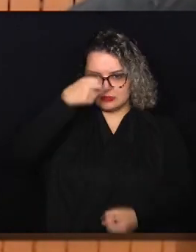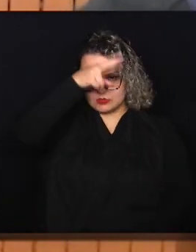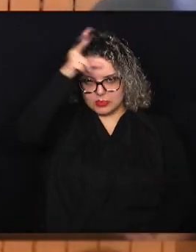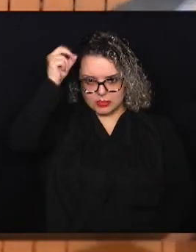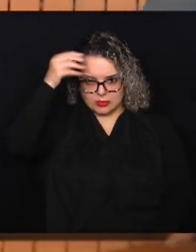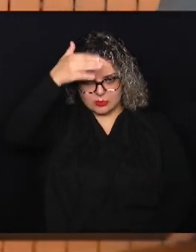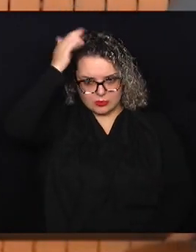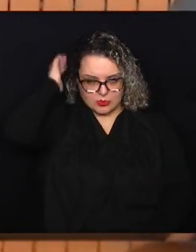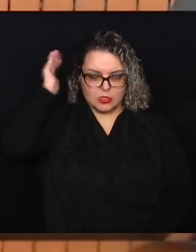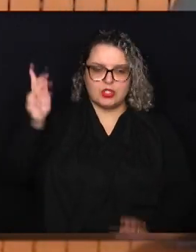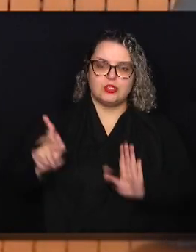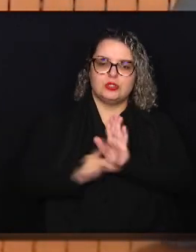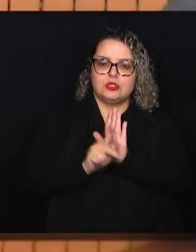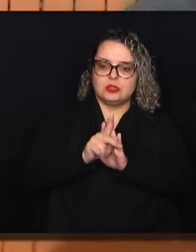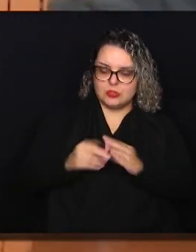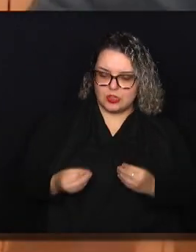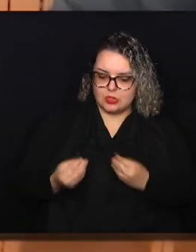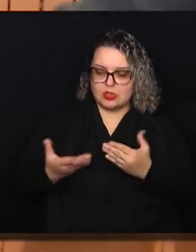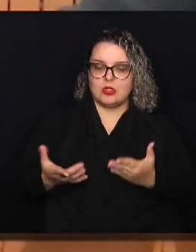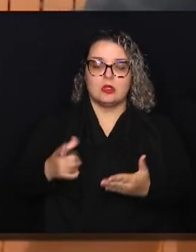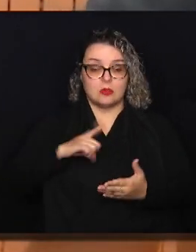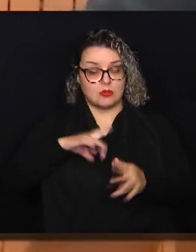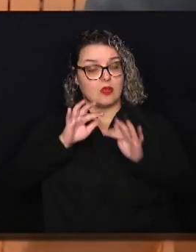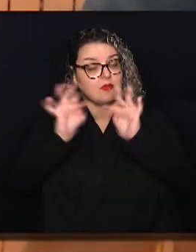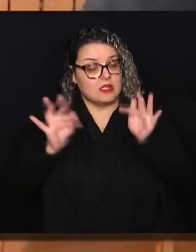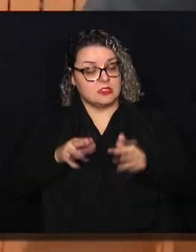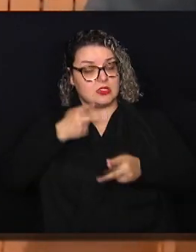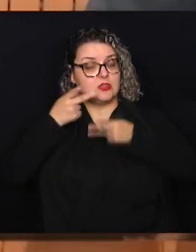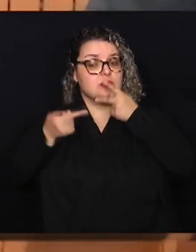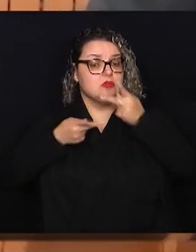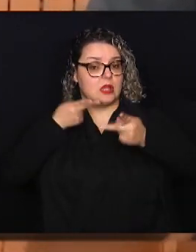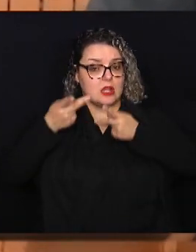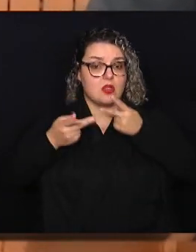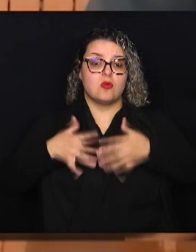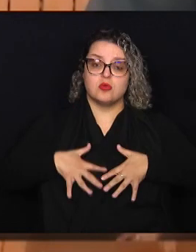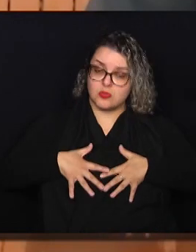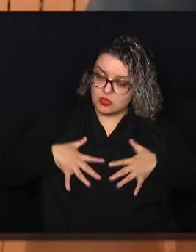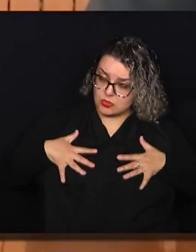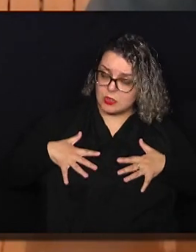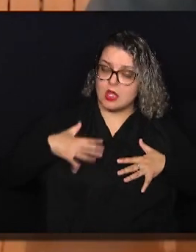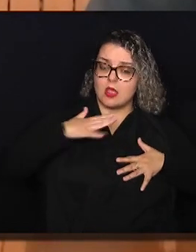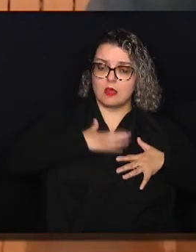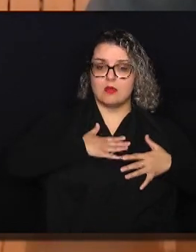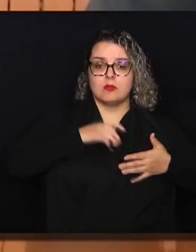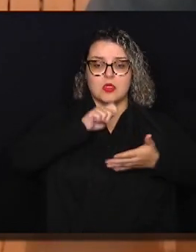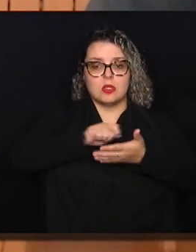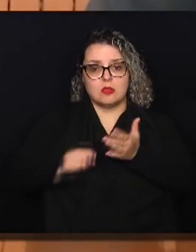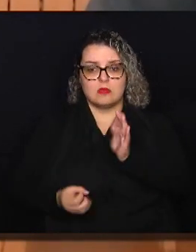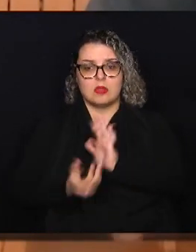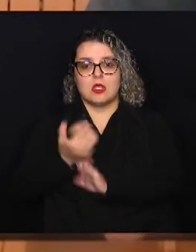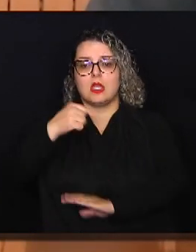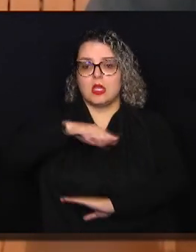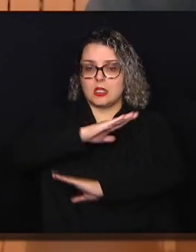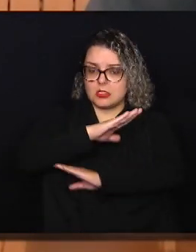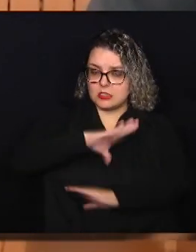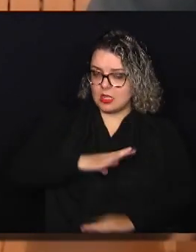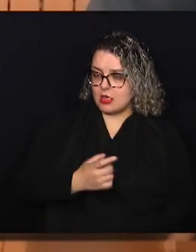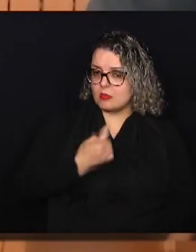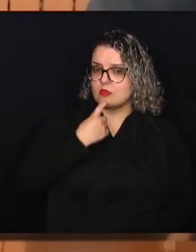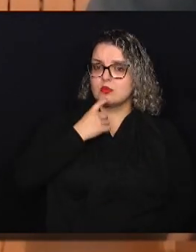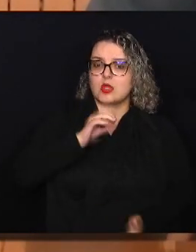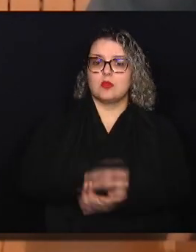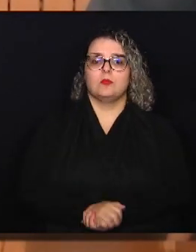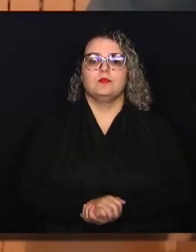esse projeto, tenho a felicidade de falar com muito orgulho, que é de minha autoria aqui na Câmara Municipal de Campinas.